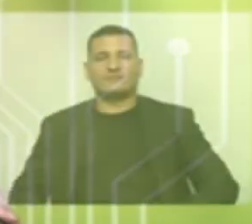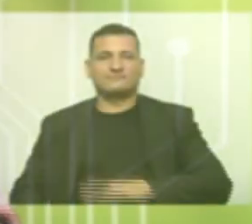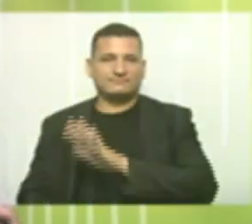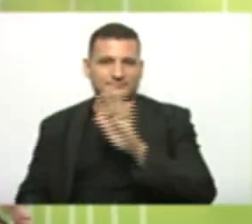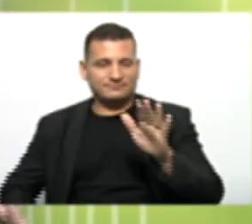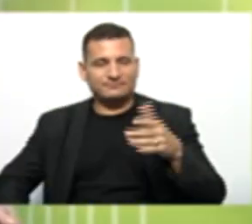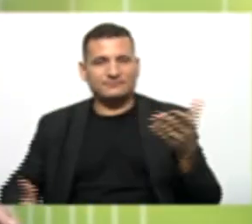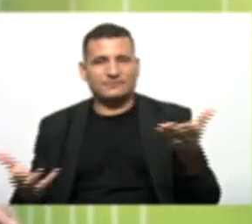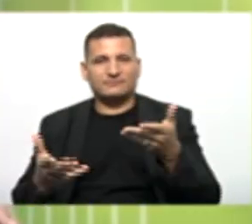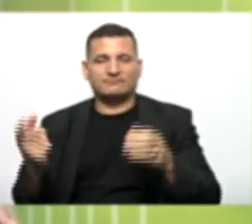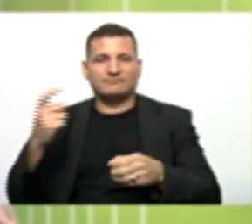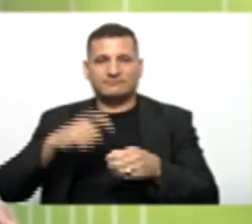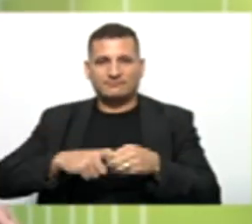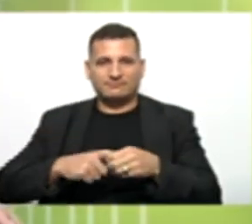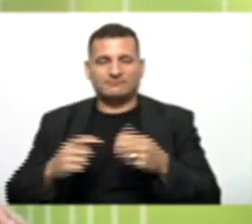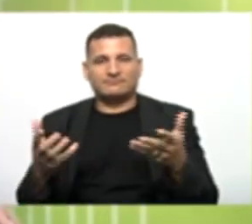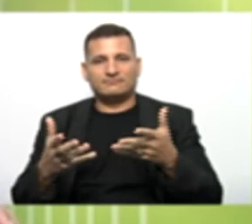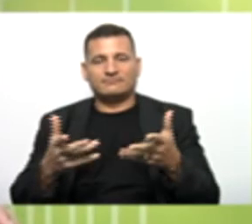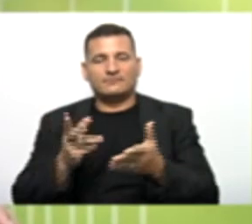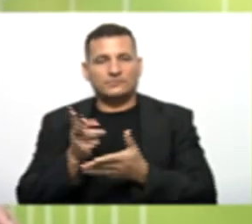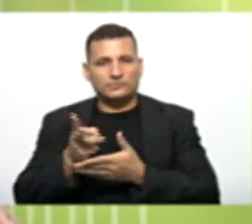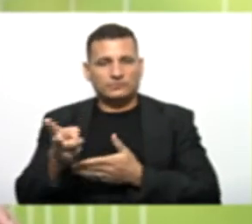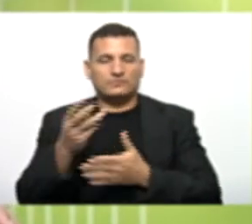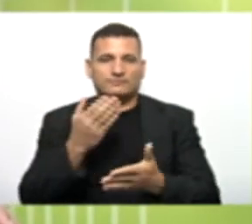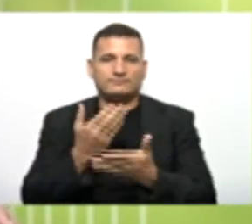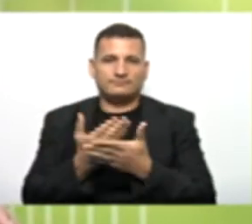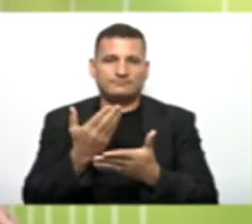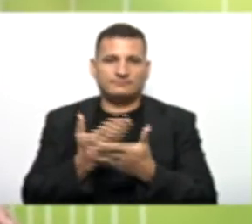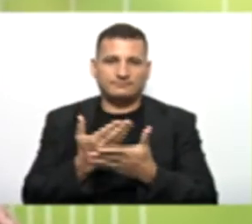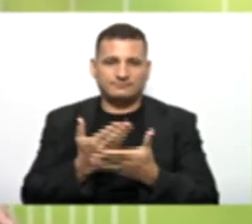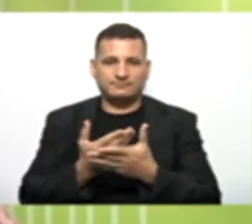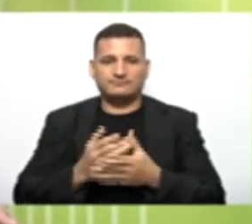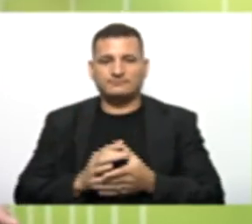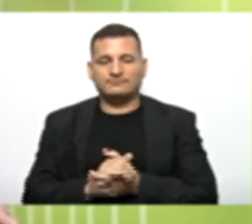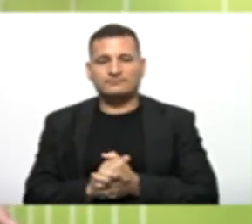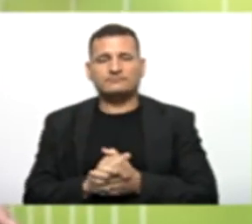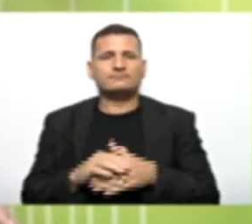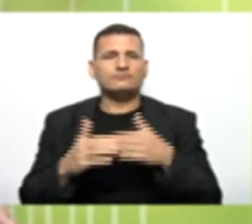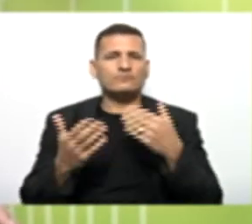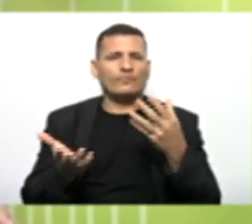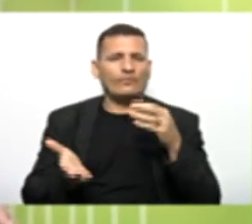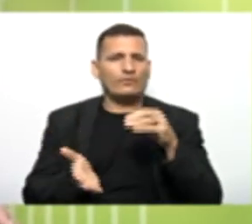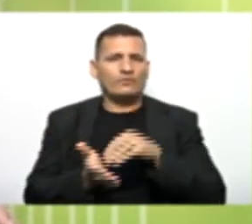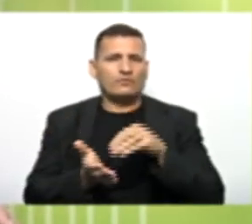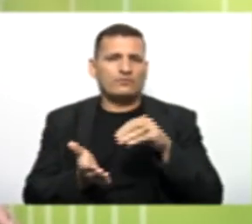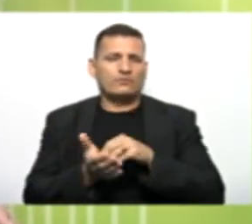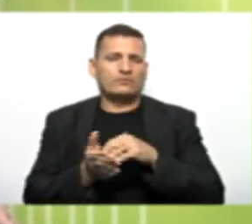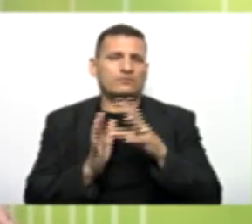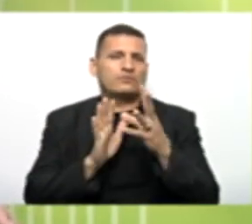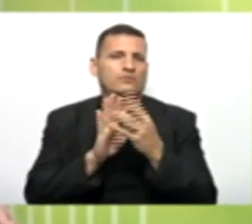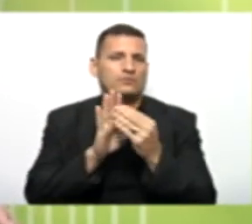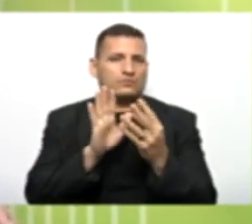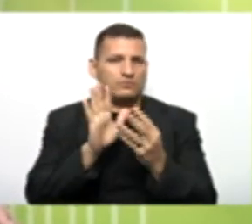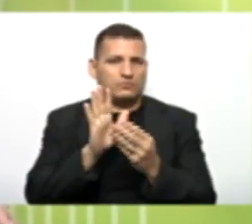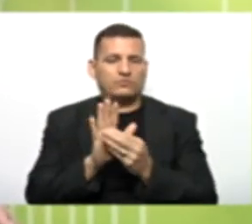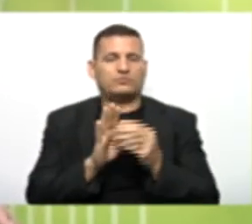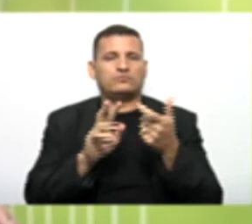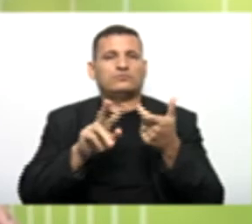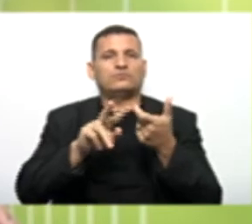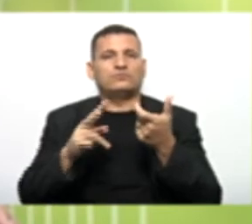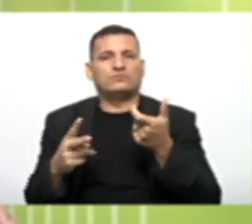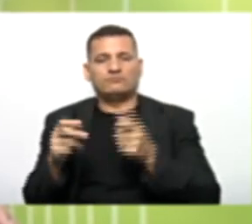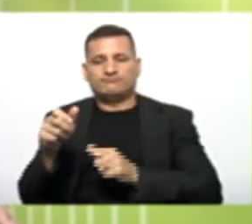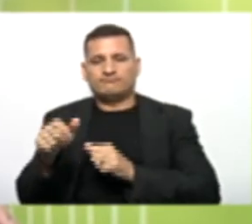Voltamos agora aqui Para continuar Com a nossa aula Pessoal Ficou faltando Conteúdo De polimorfismo Tá ok?